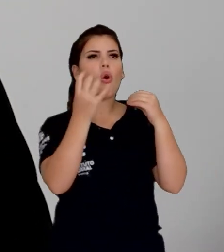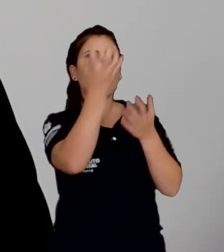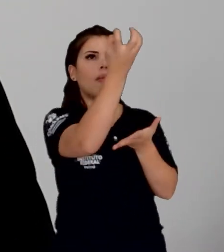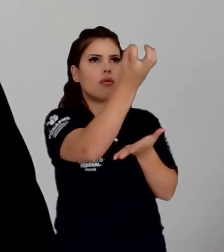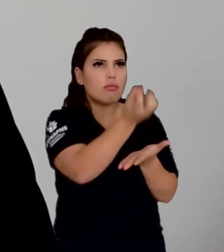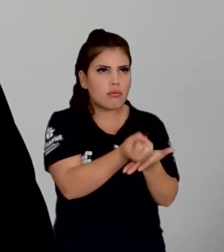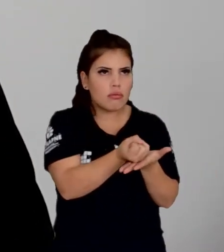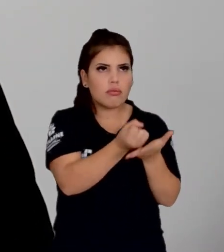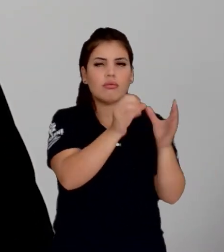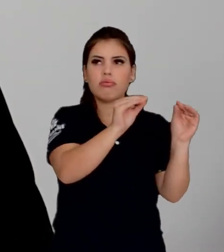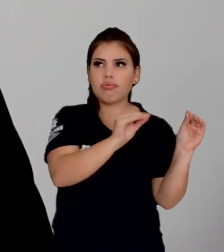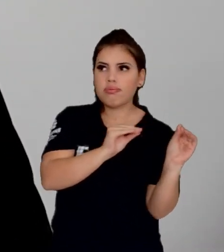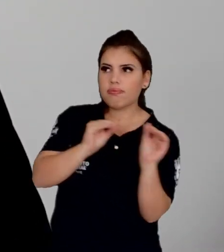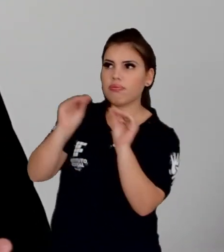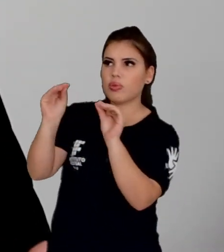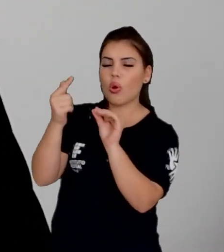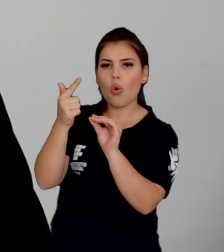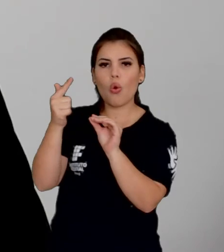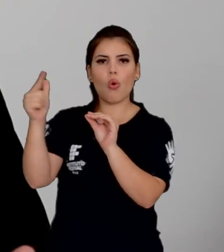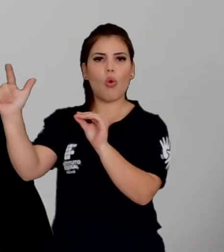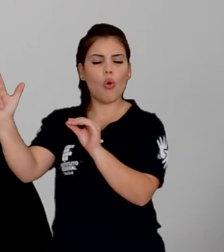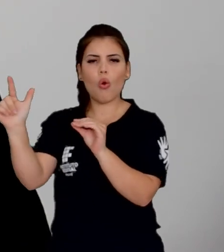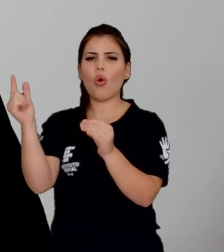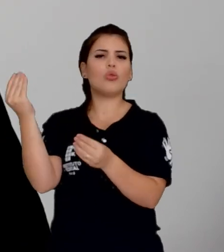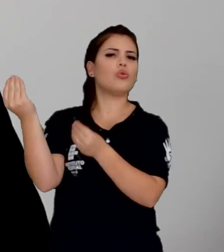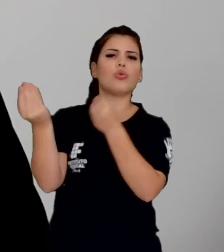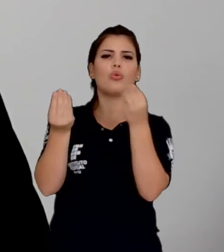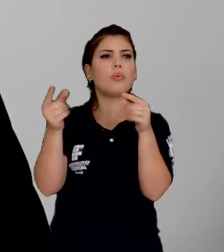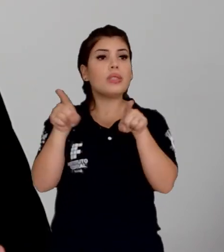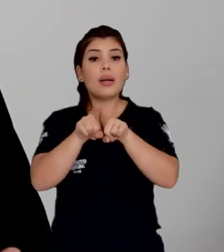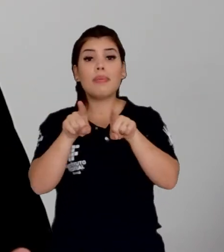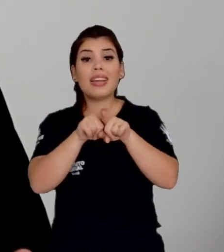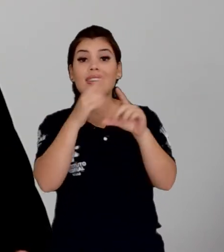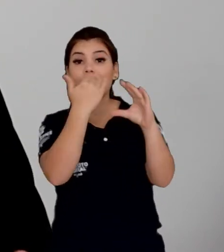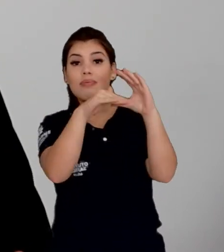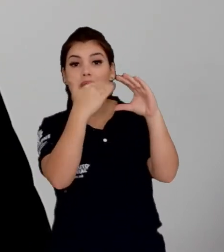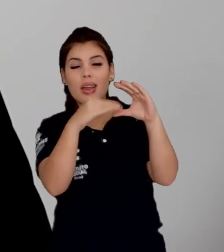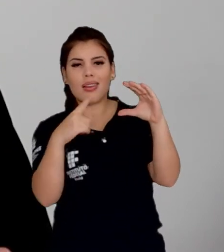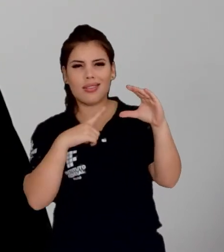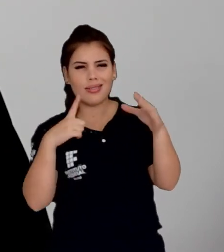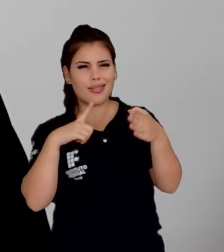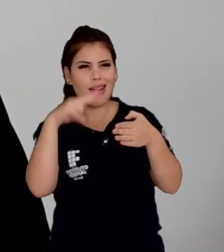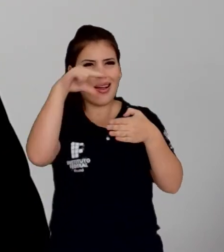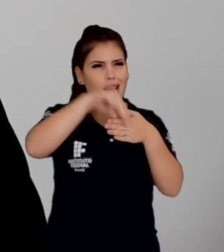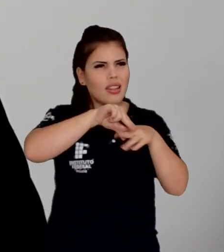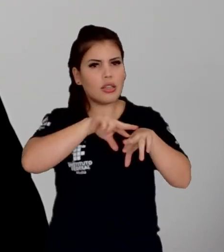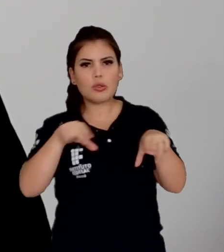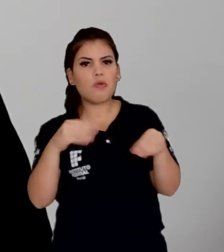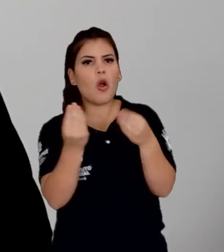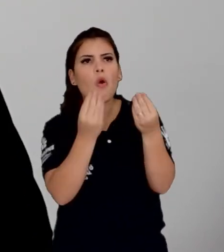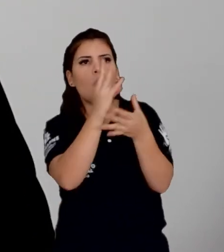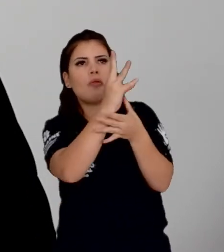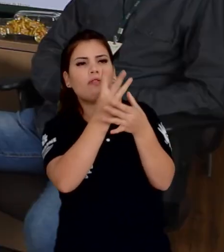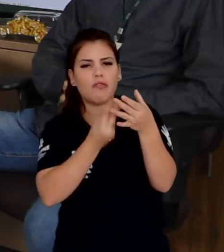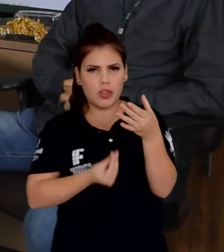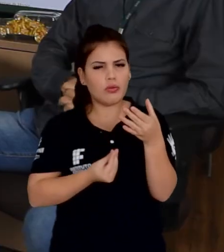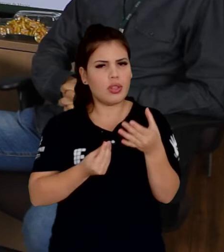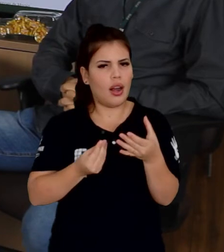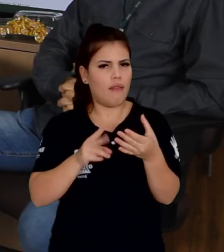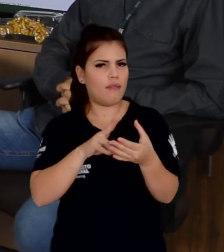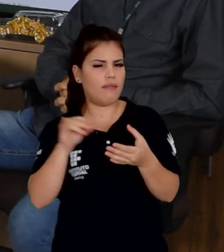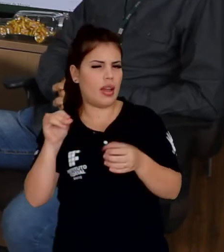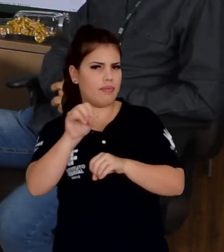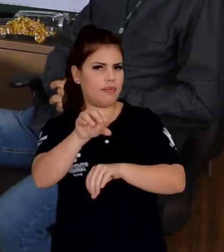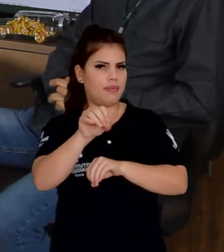fazer, como migrar suas informações, como filtrar para achar as mensagens e arquivos muito grandes. Bom,